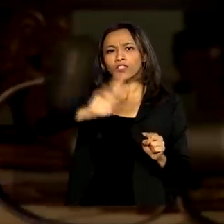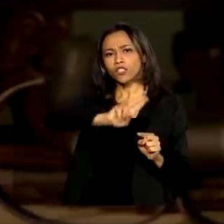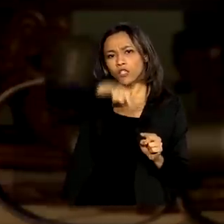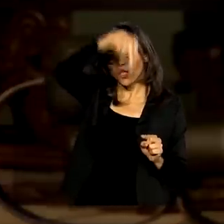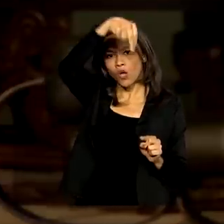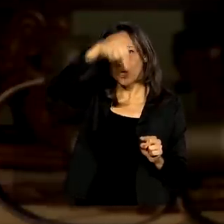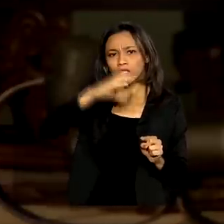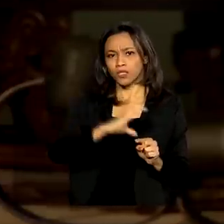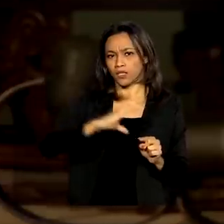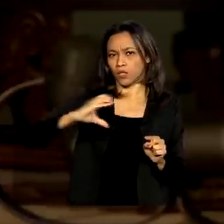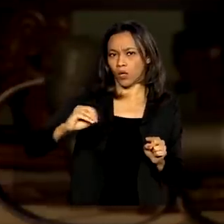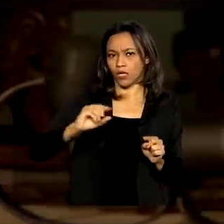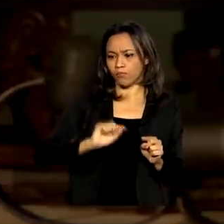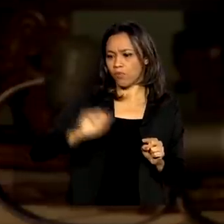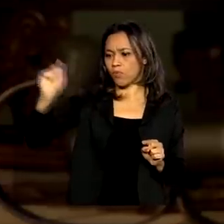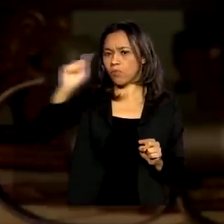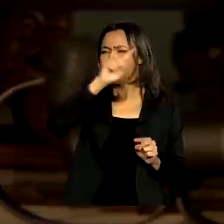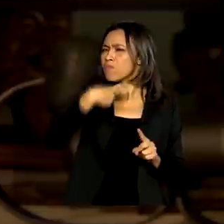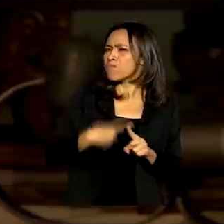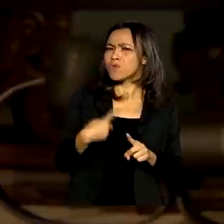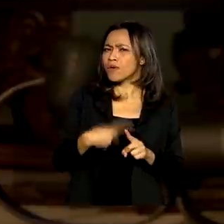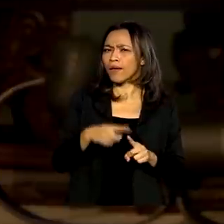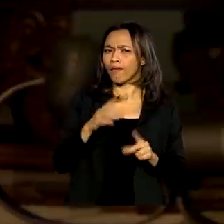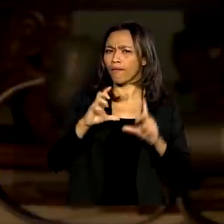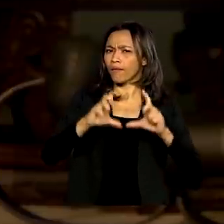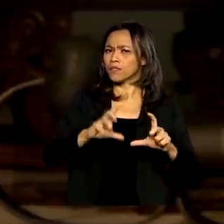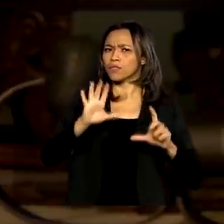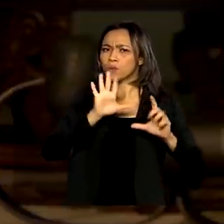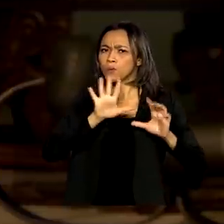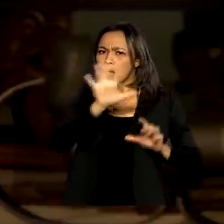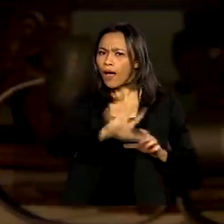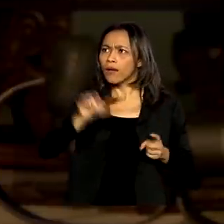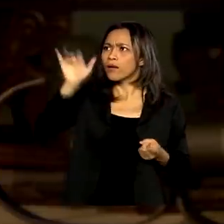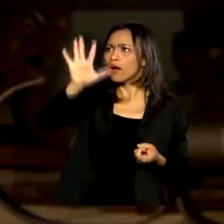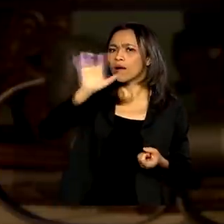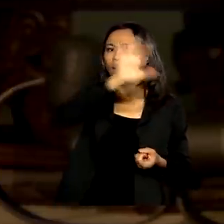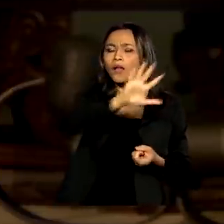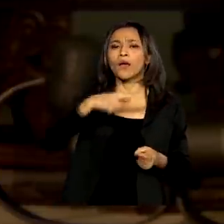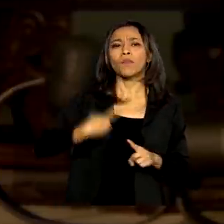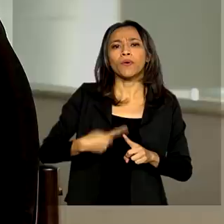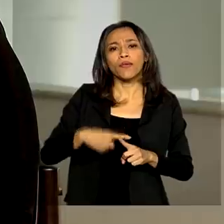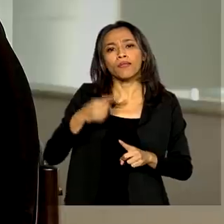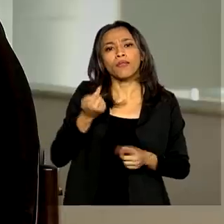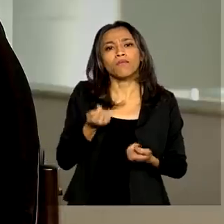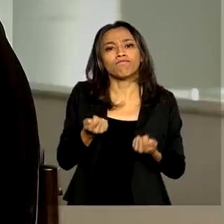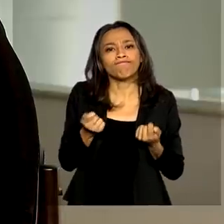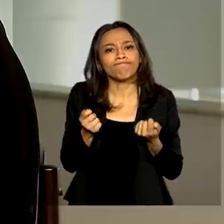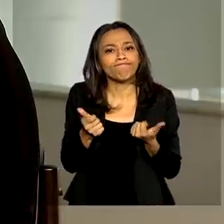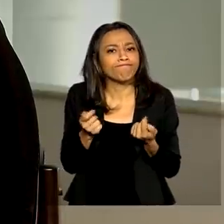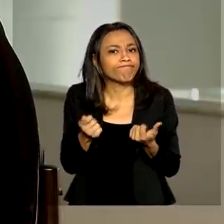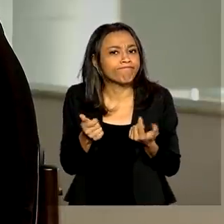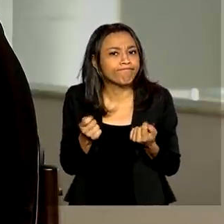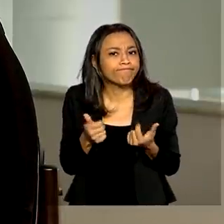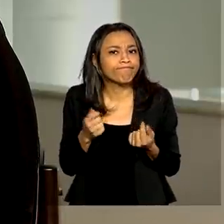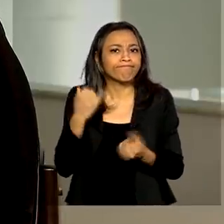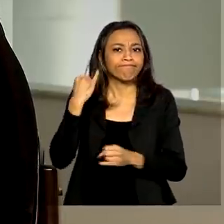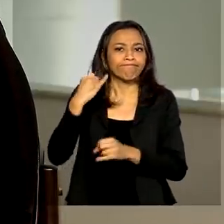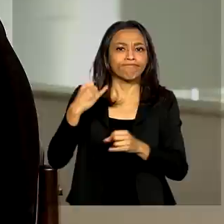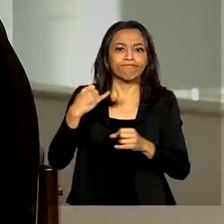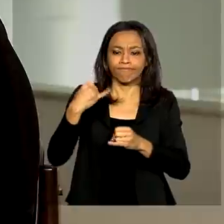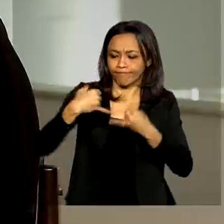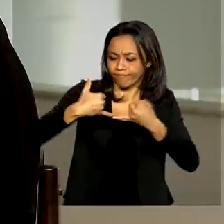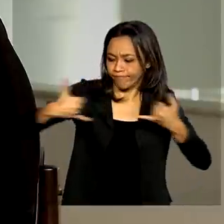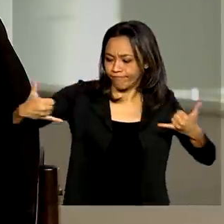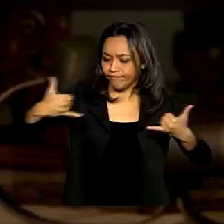no centro-oeste. Por que a prioridade nessas áreas? Porque são as áreas que justamente têm menos conectividade